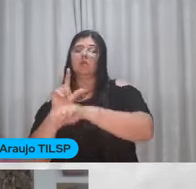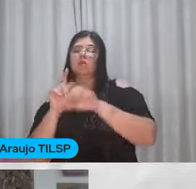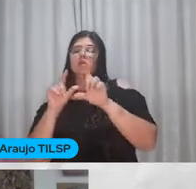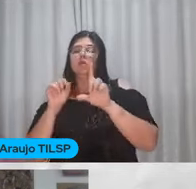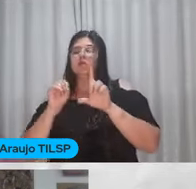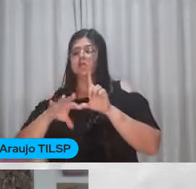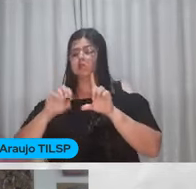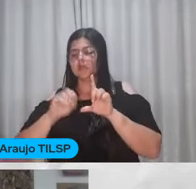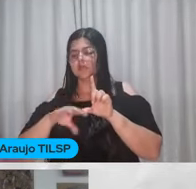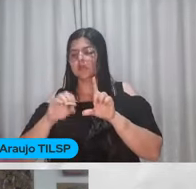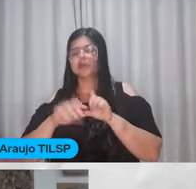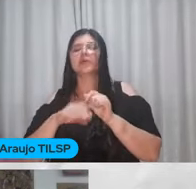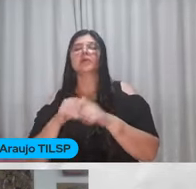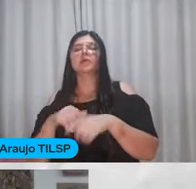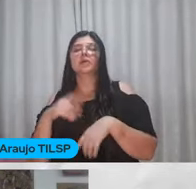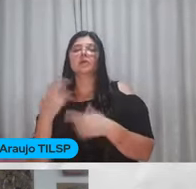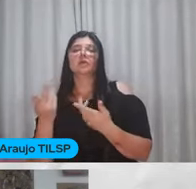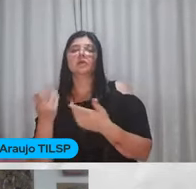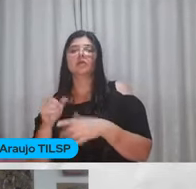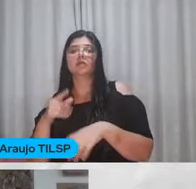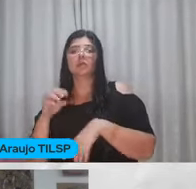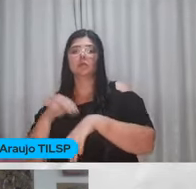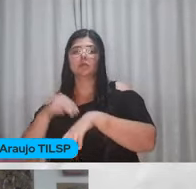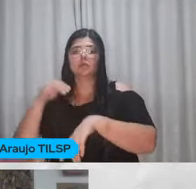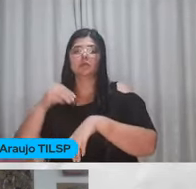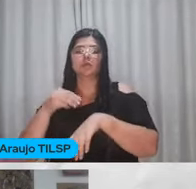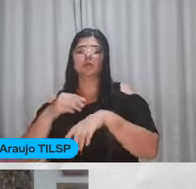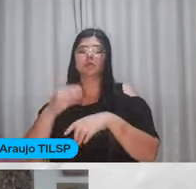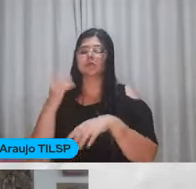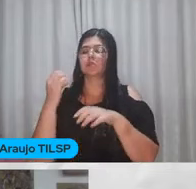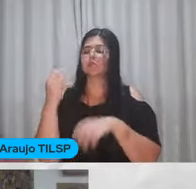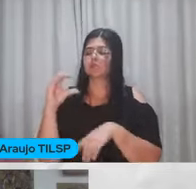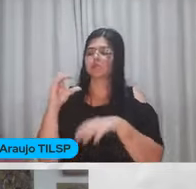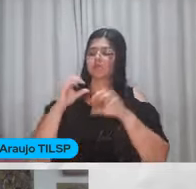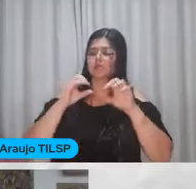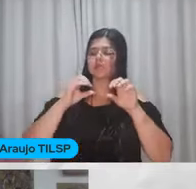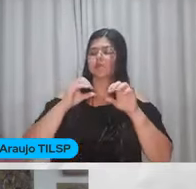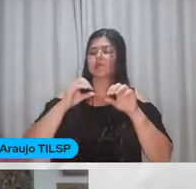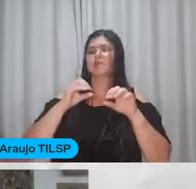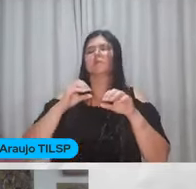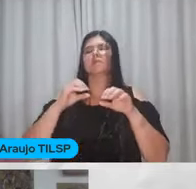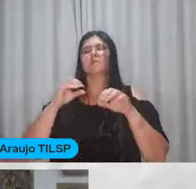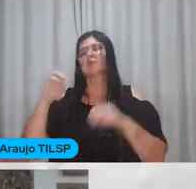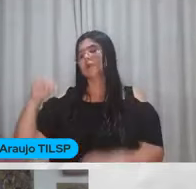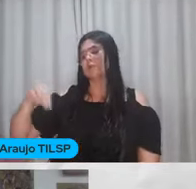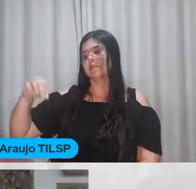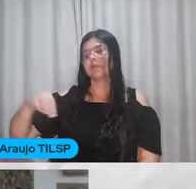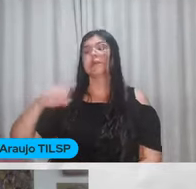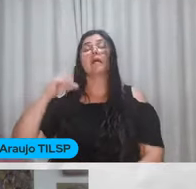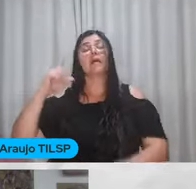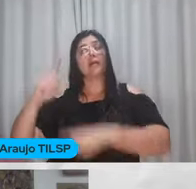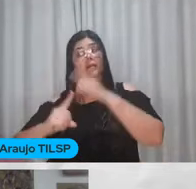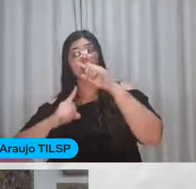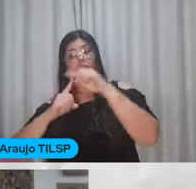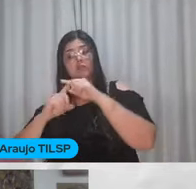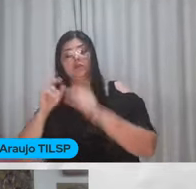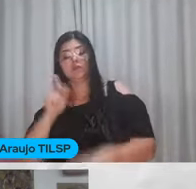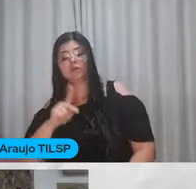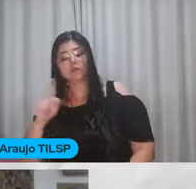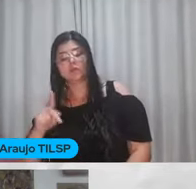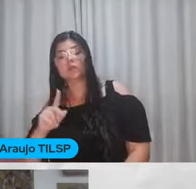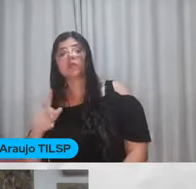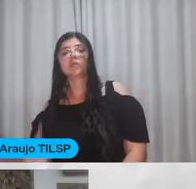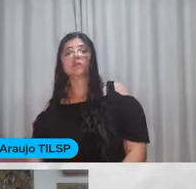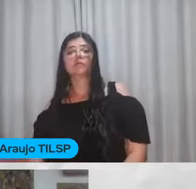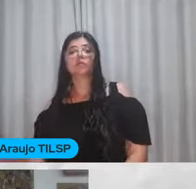terminei Lecionando no mestrado De ensino de ciências E matemática Além de professora Eu sou